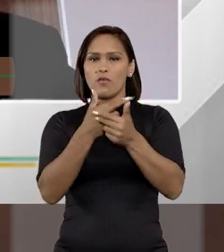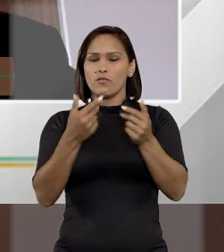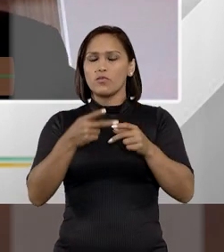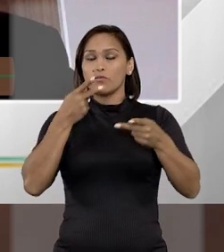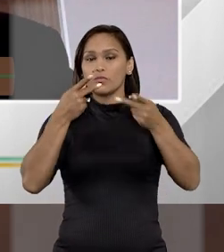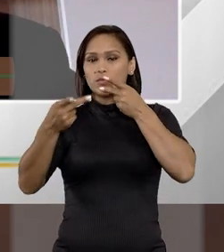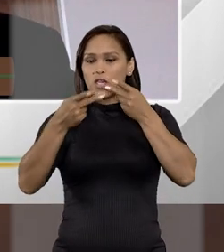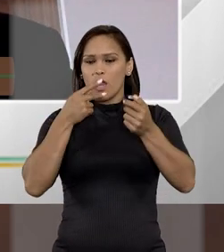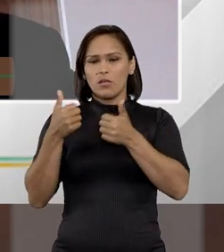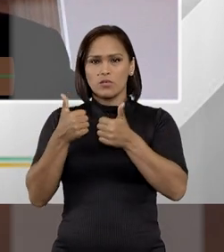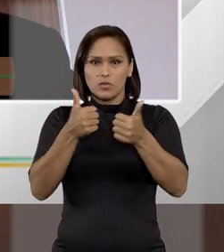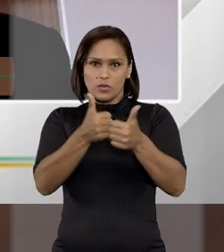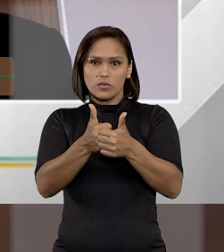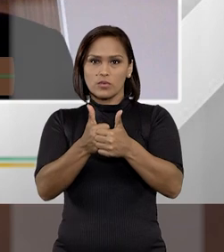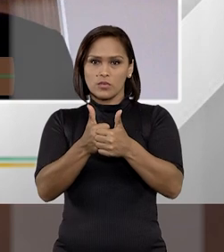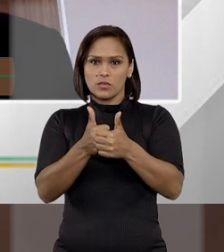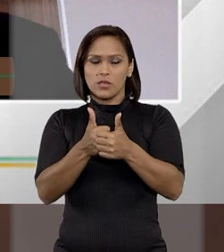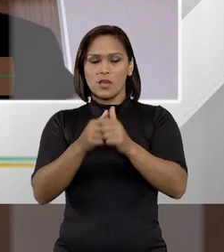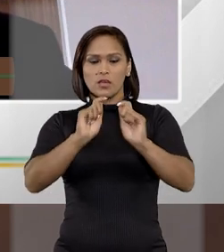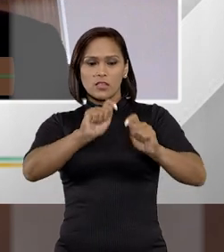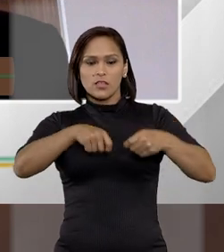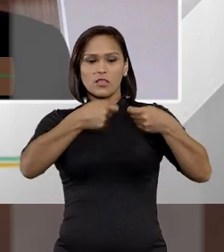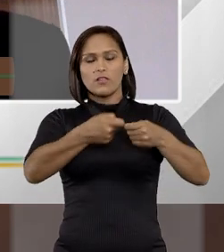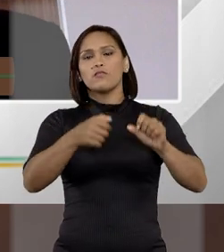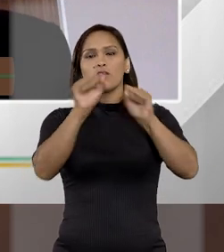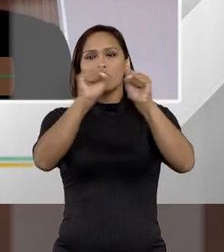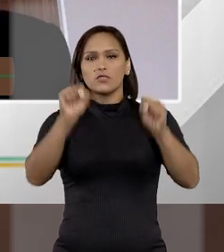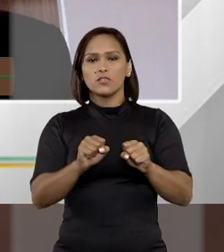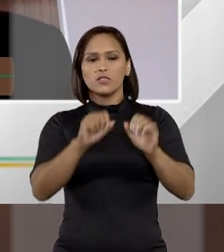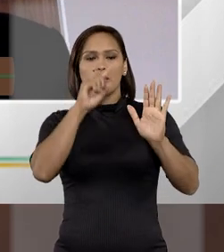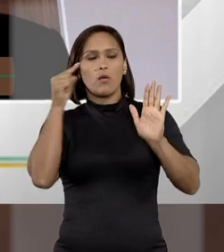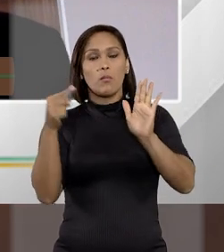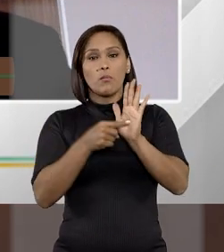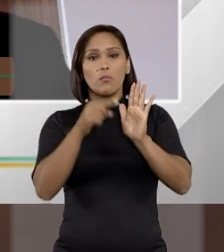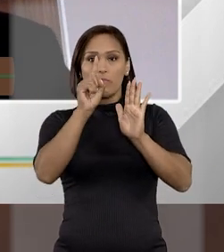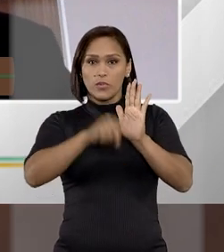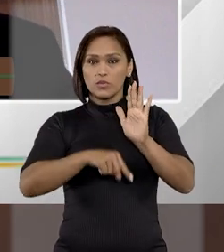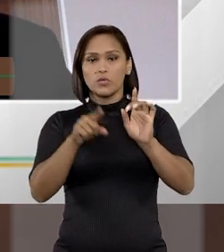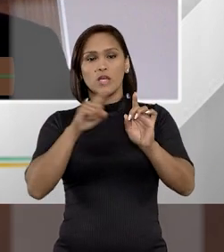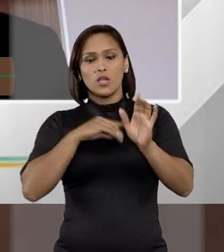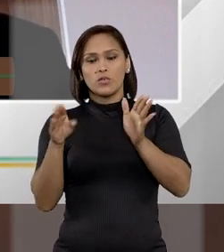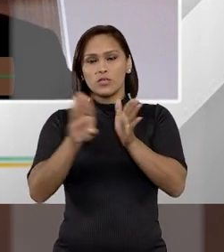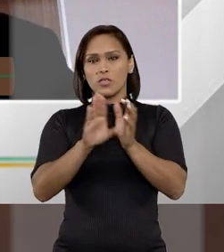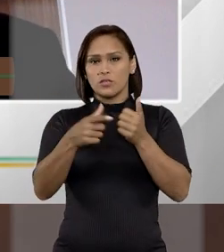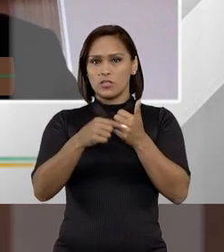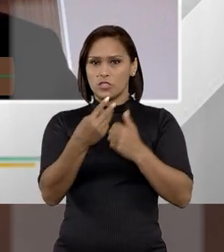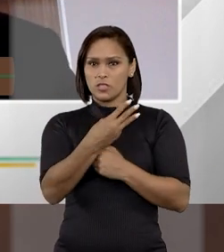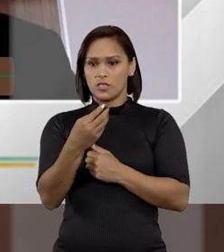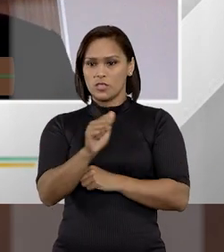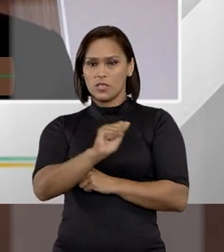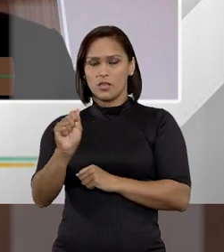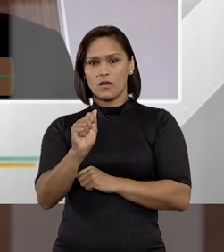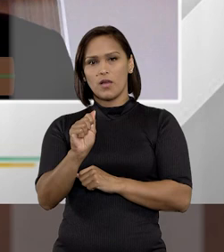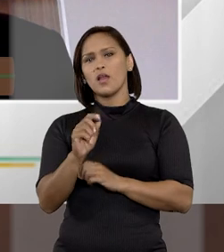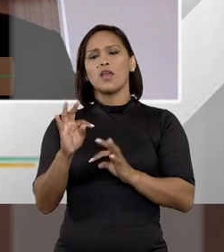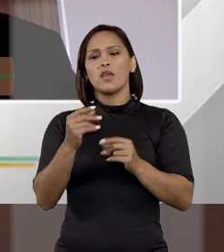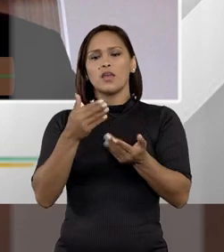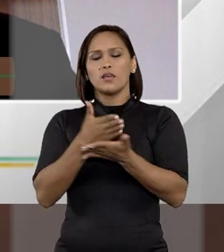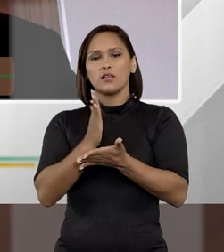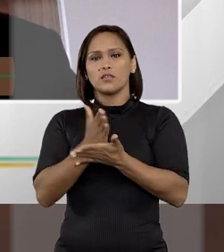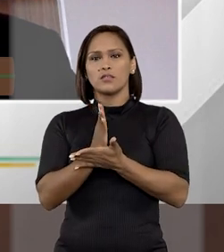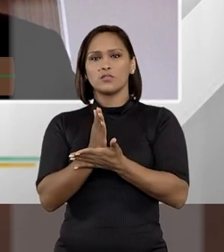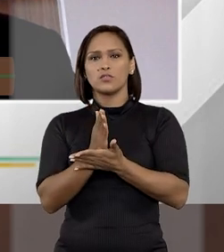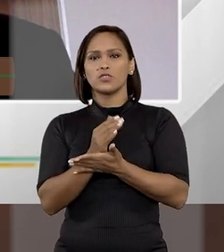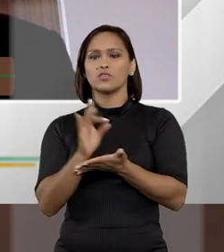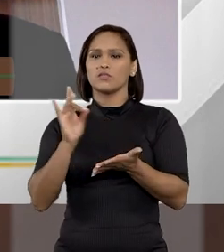muito criticados pela doutrina que defende um sistema acusatório puro e que, com a chegada do artigo 3A, ele